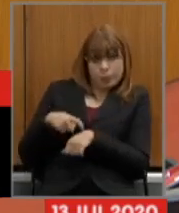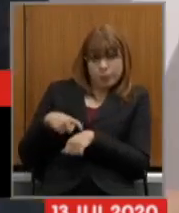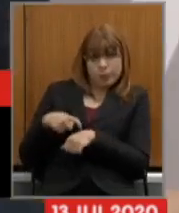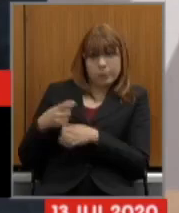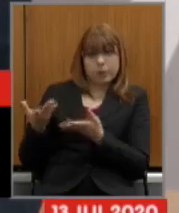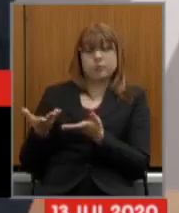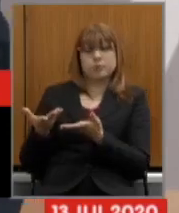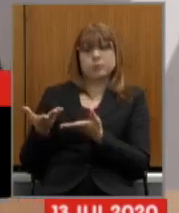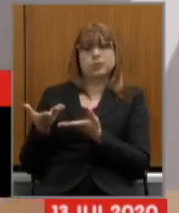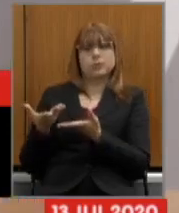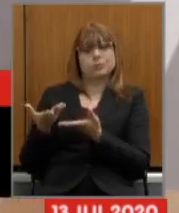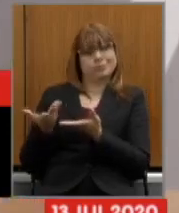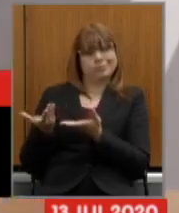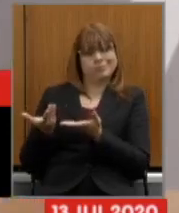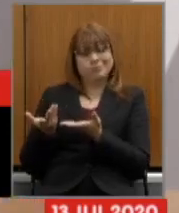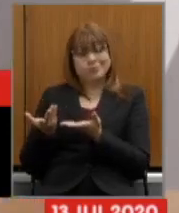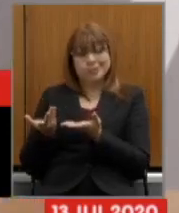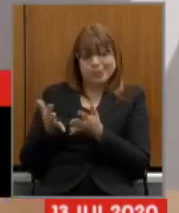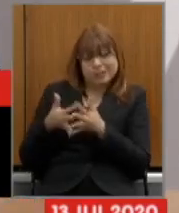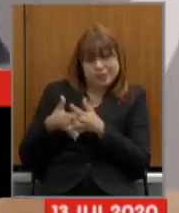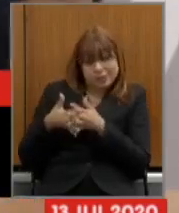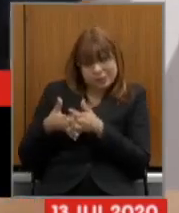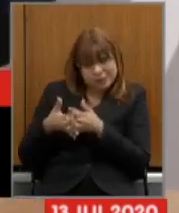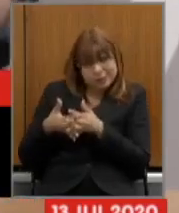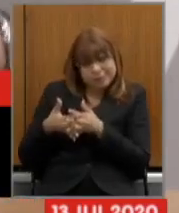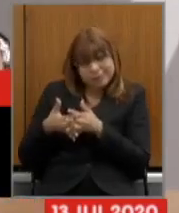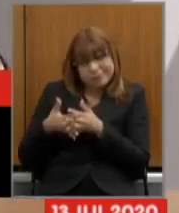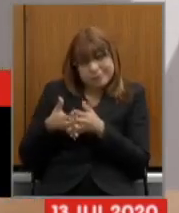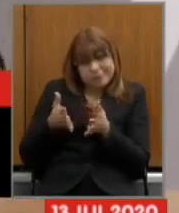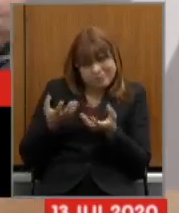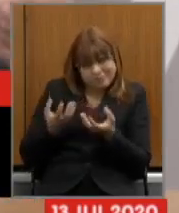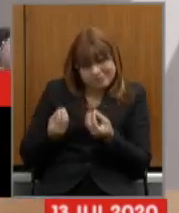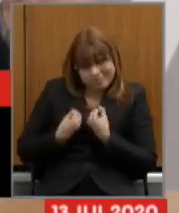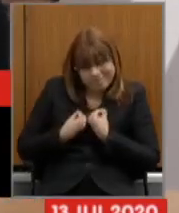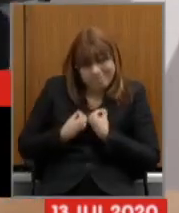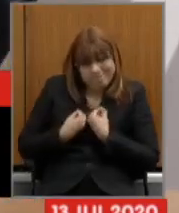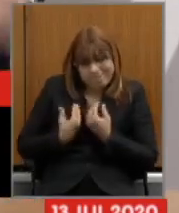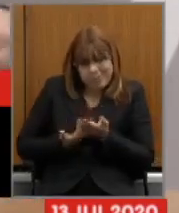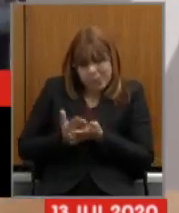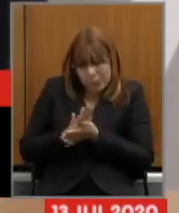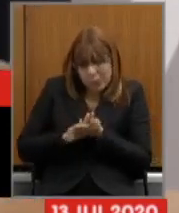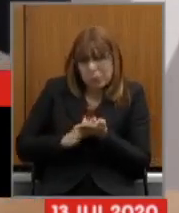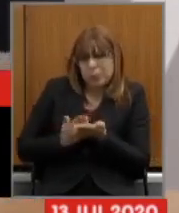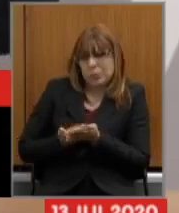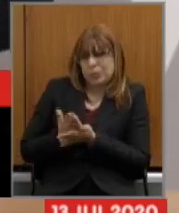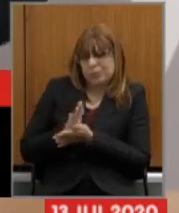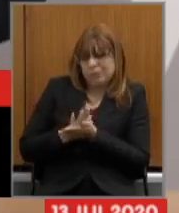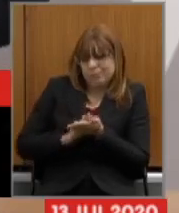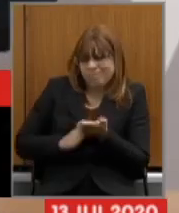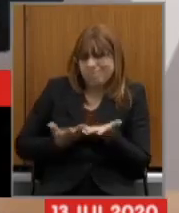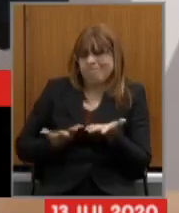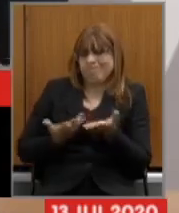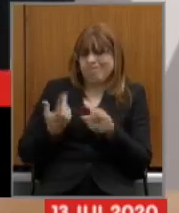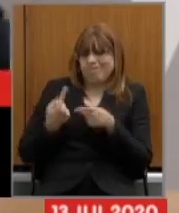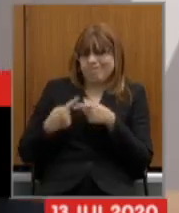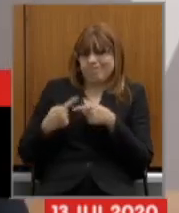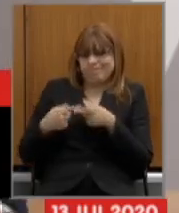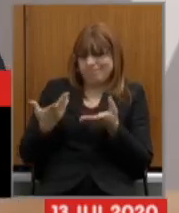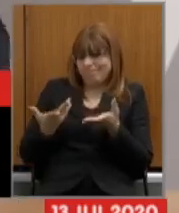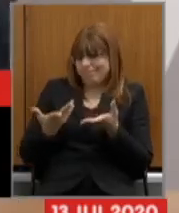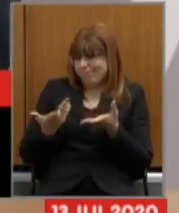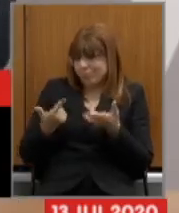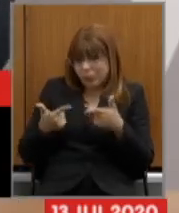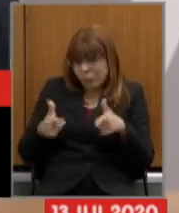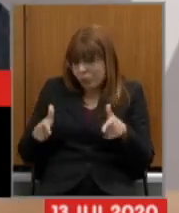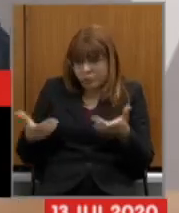muito delicado e o momento que nos incomoda pelo fato de nós não temos aqui a verdadeira